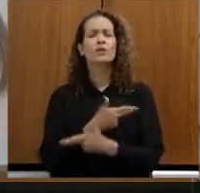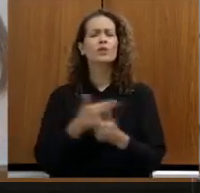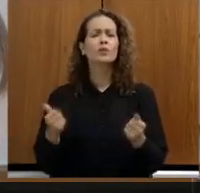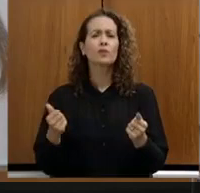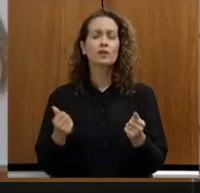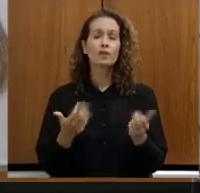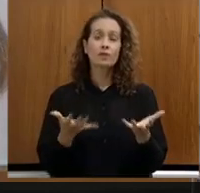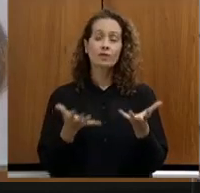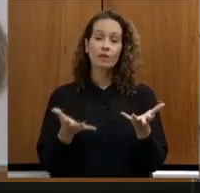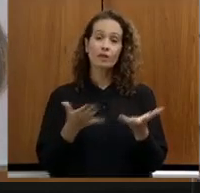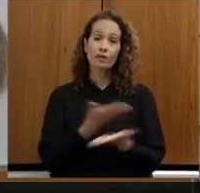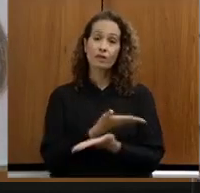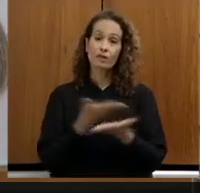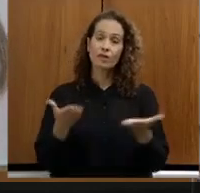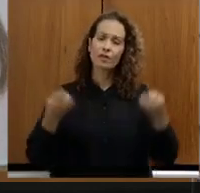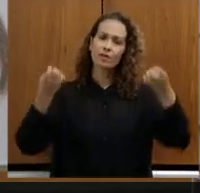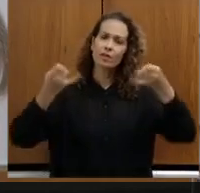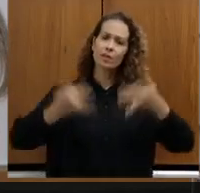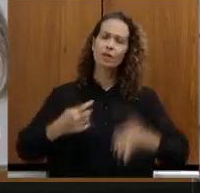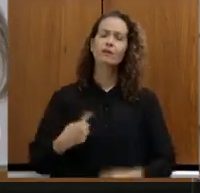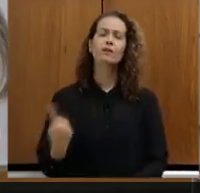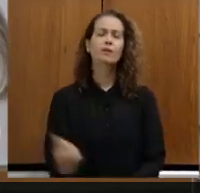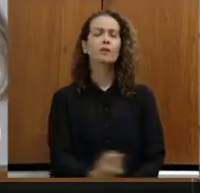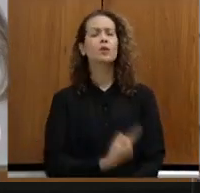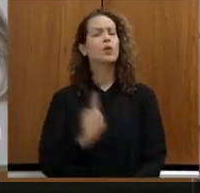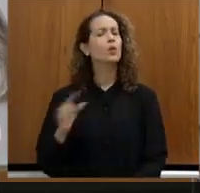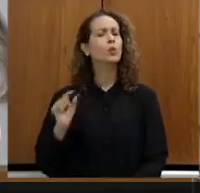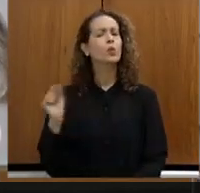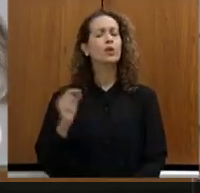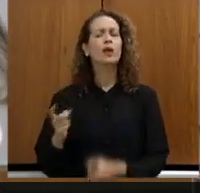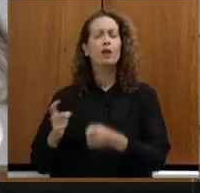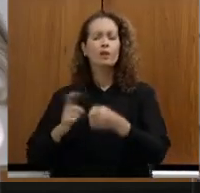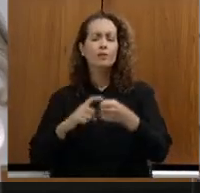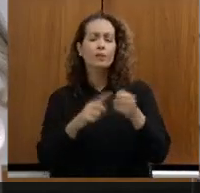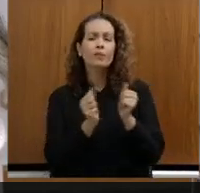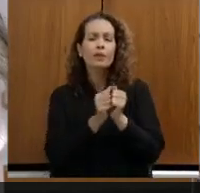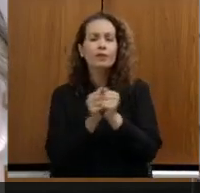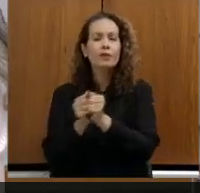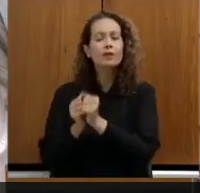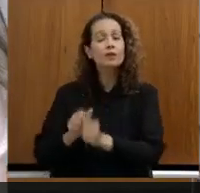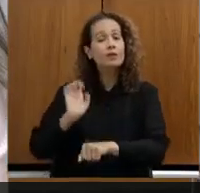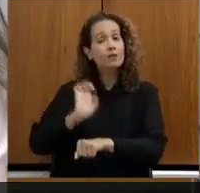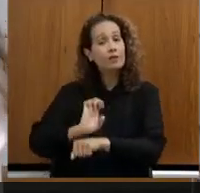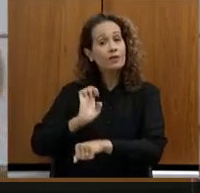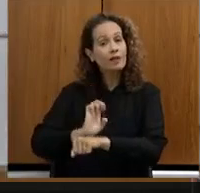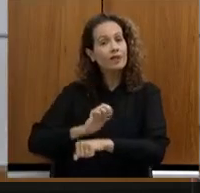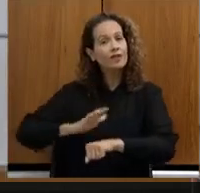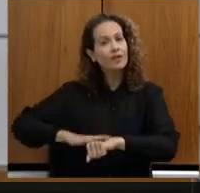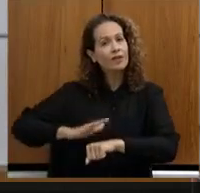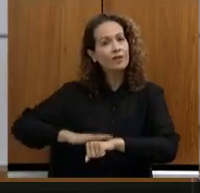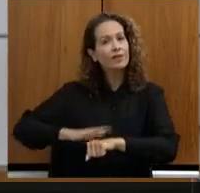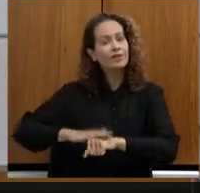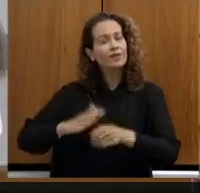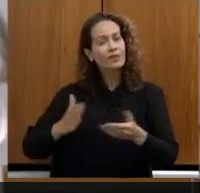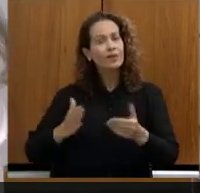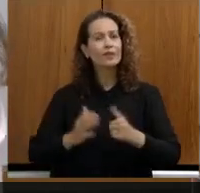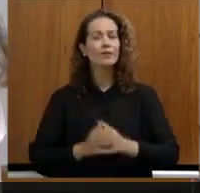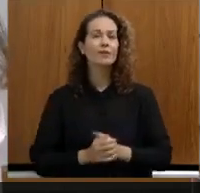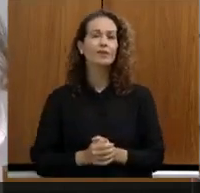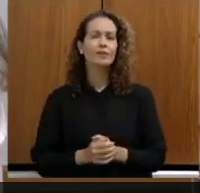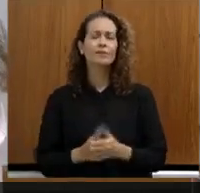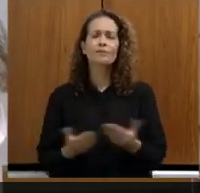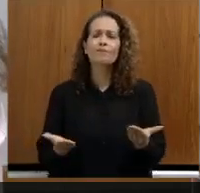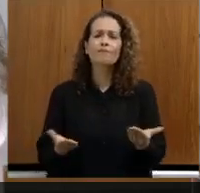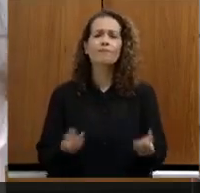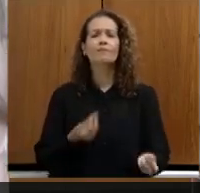muito que você pontuasse para a gente é as parcerias que o Estado firmou durante a COP26. Que